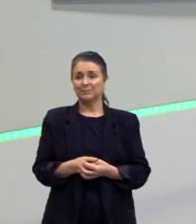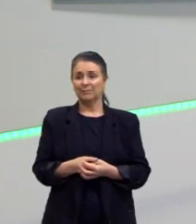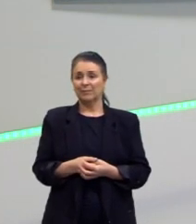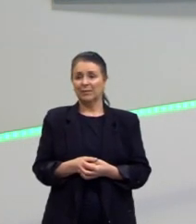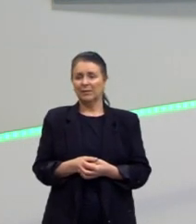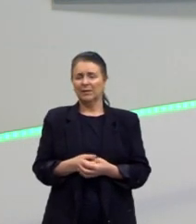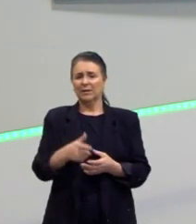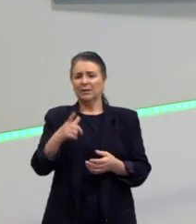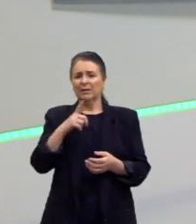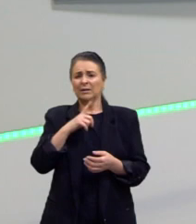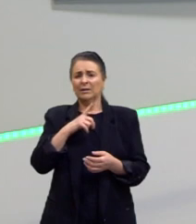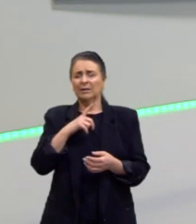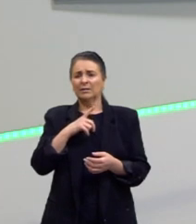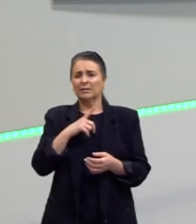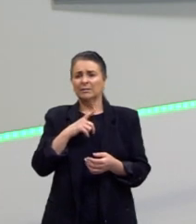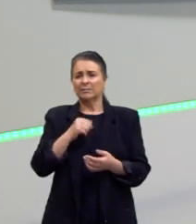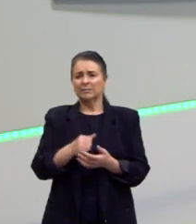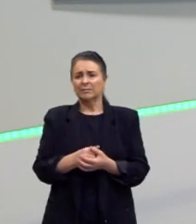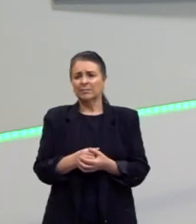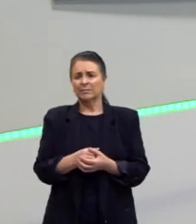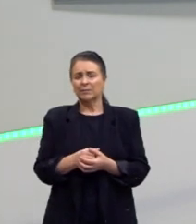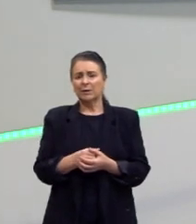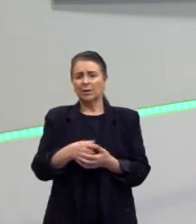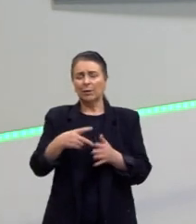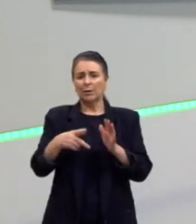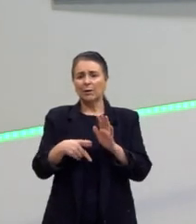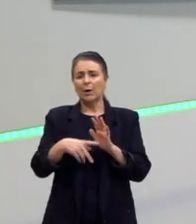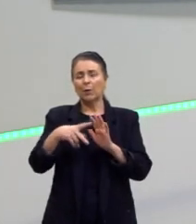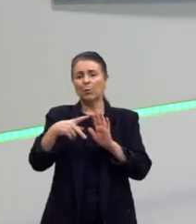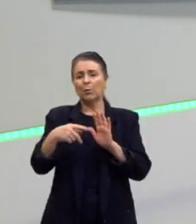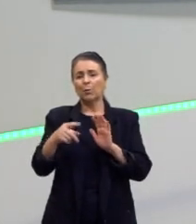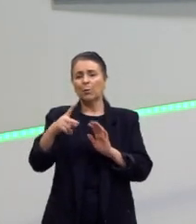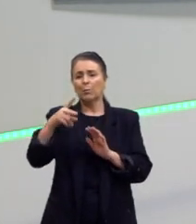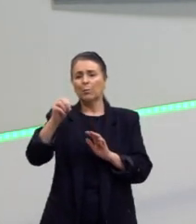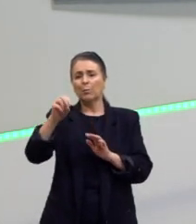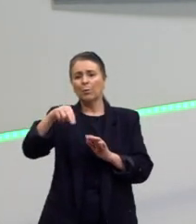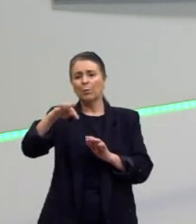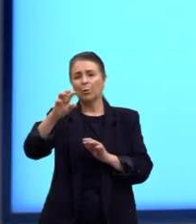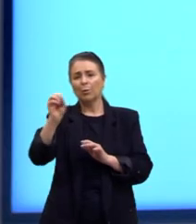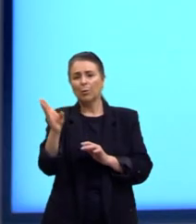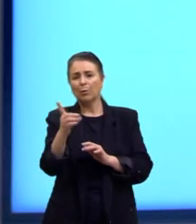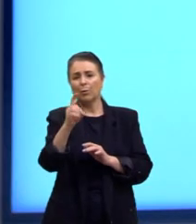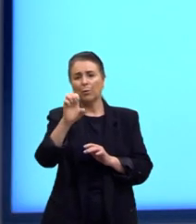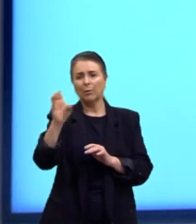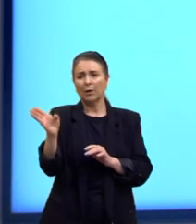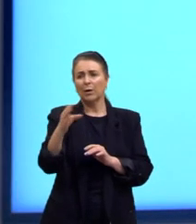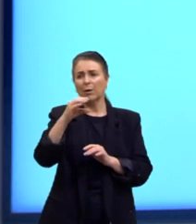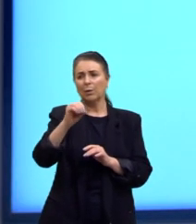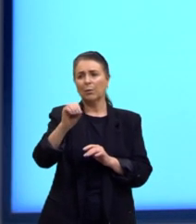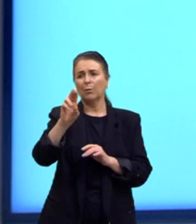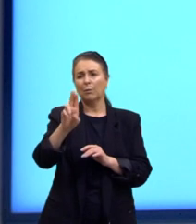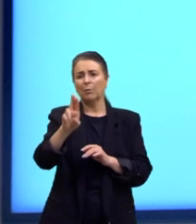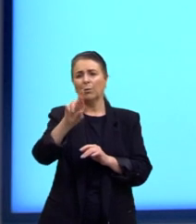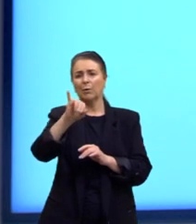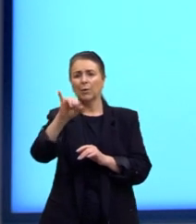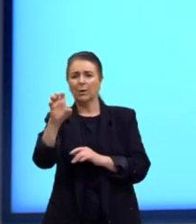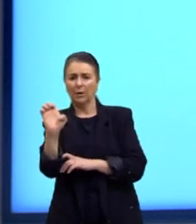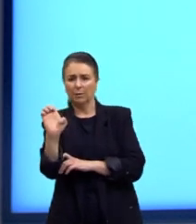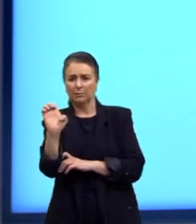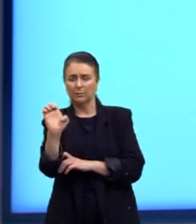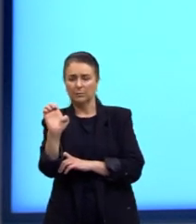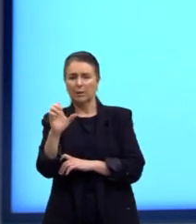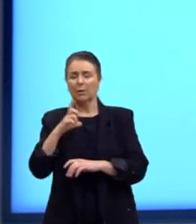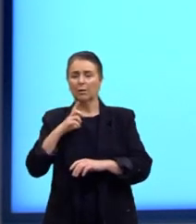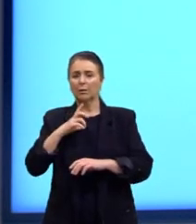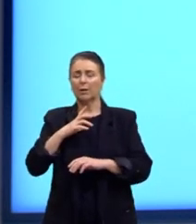E aí, também, a gente tem o ponto de currir, né? Quando a gente tem, então, alguns processos